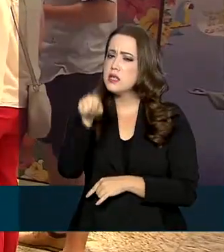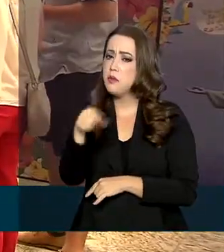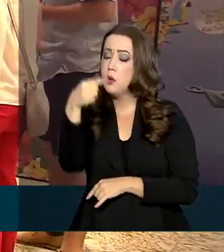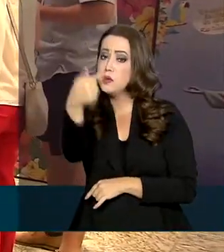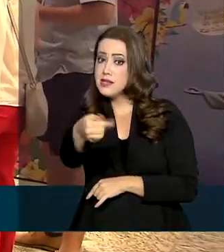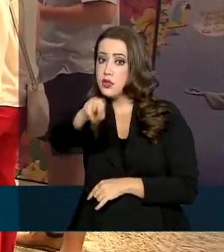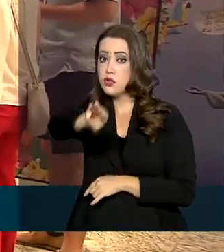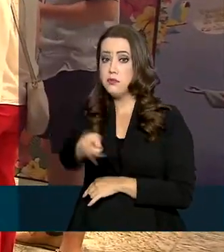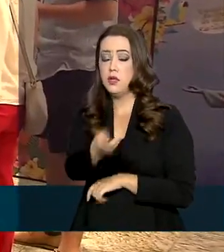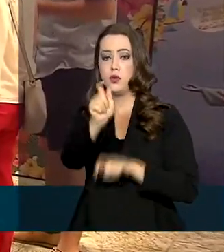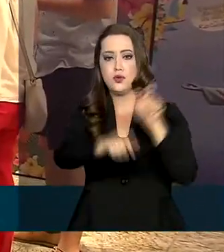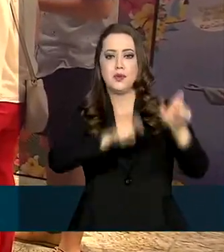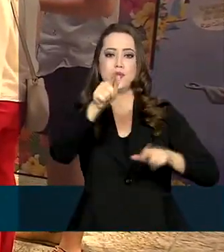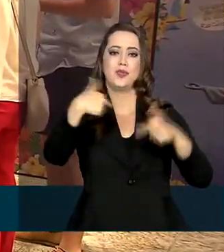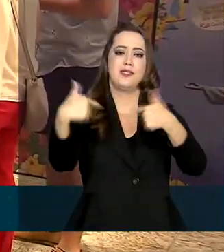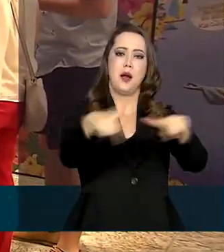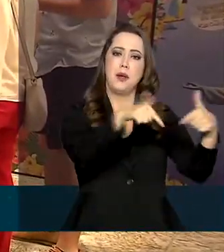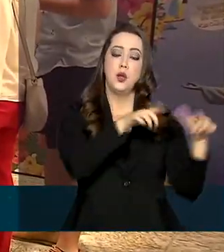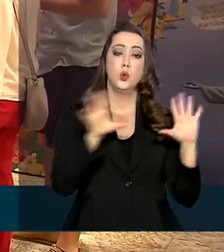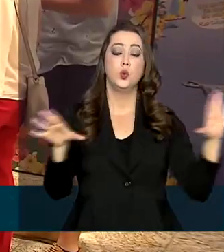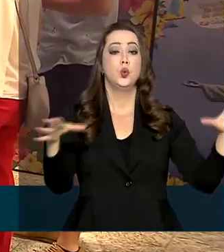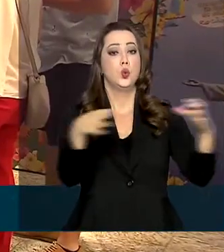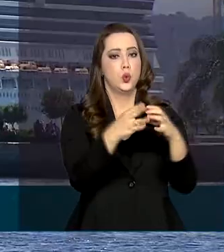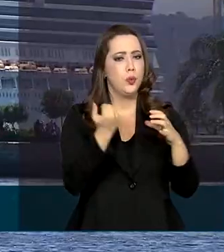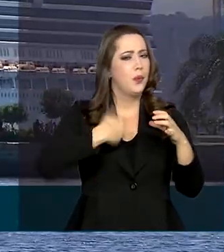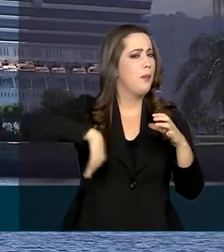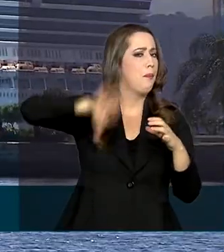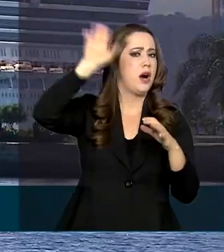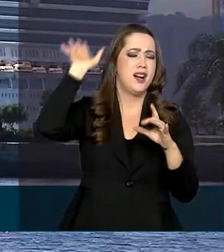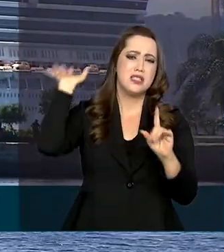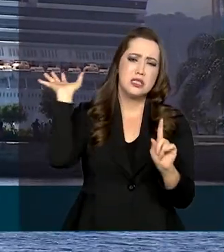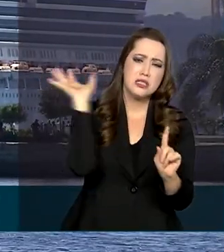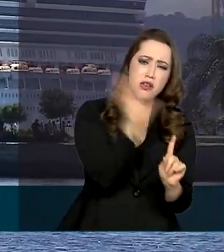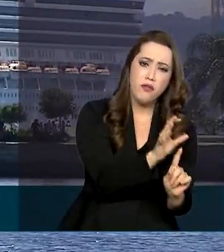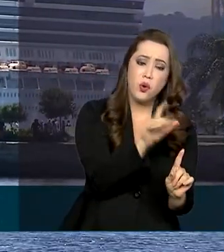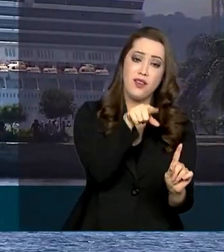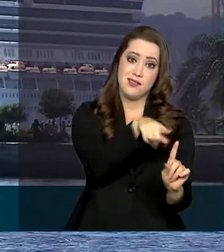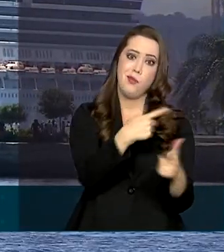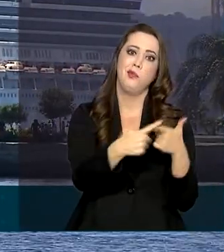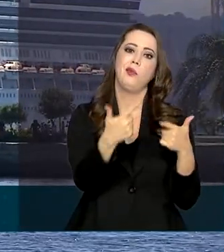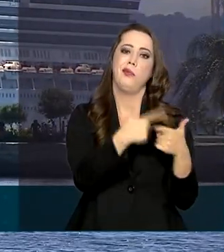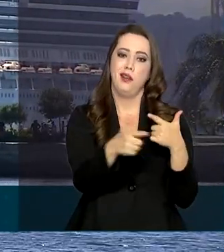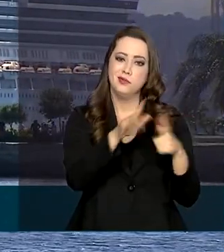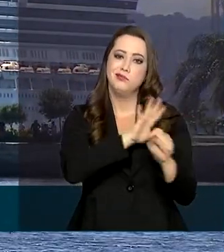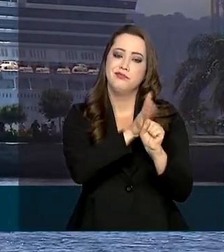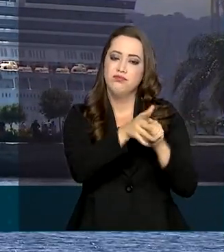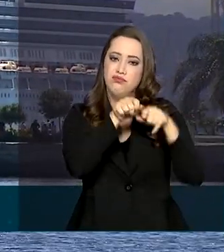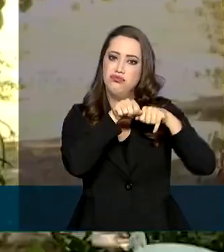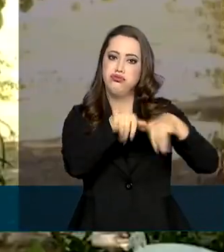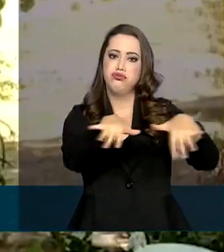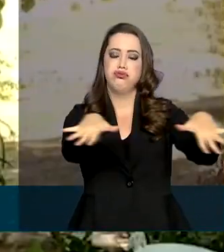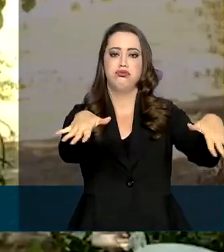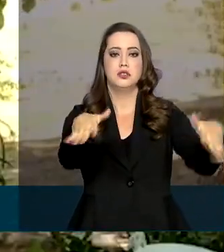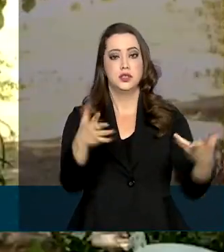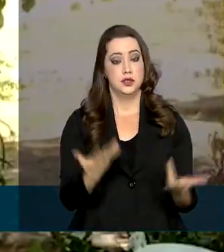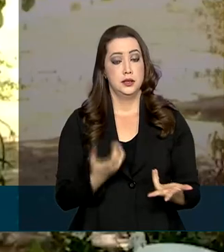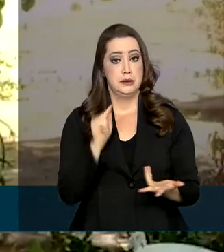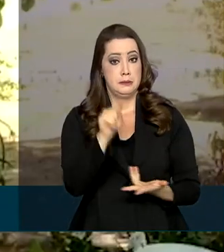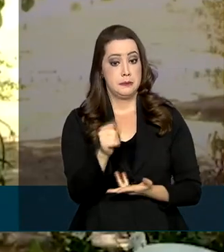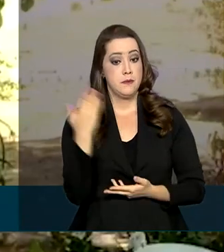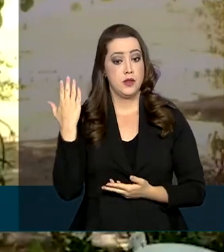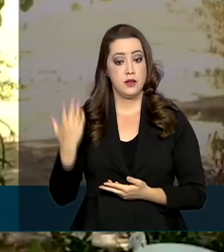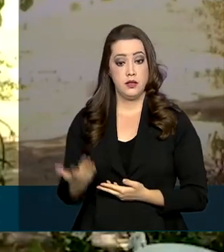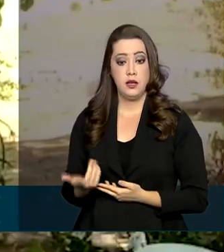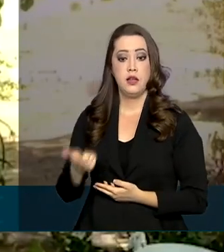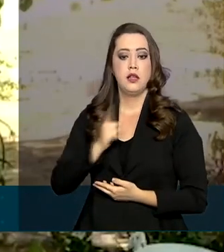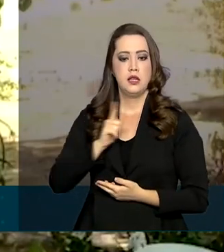milhões de pessoas. O setor foi um dos mais impactados pela pandemia do coronavírus. Rosângela é